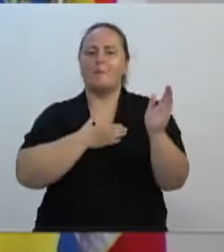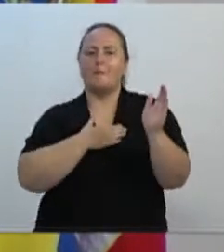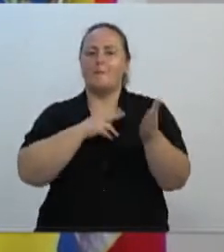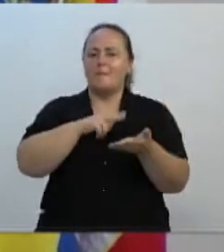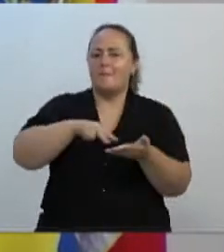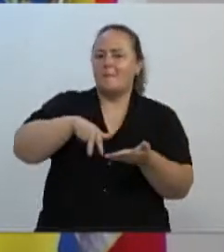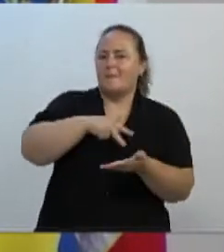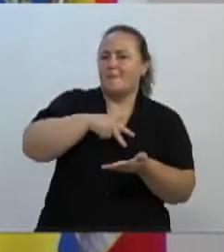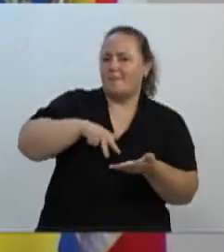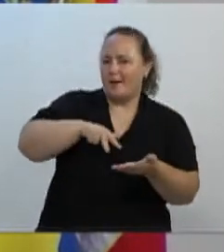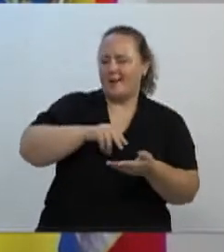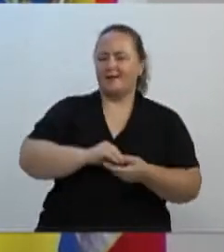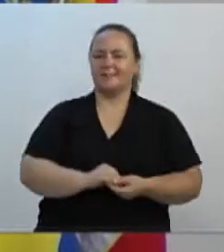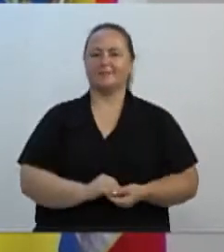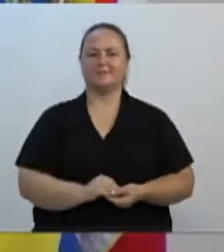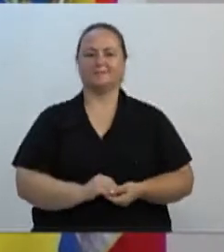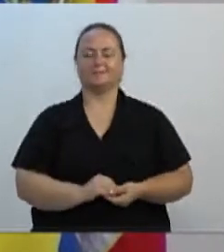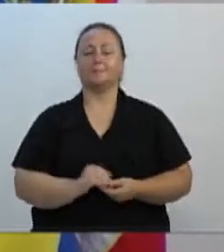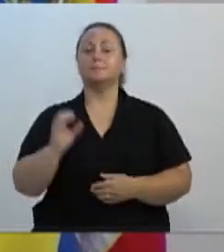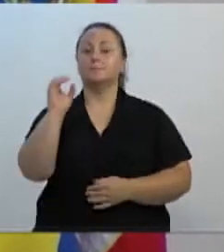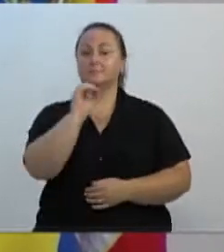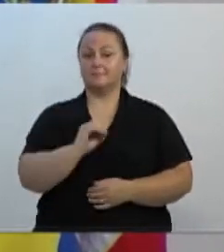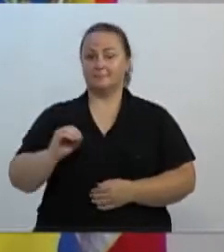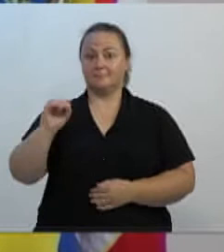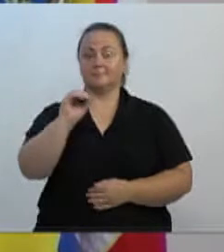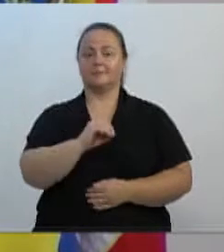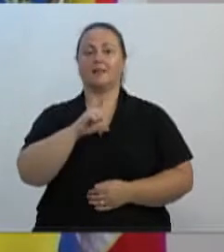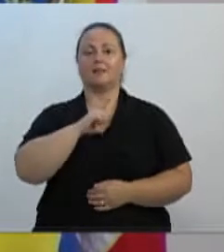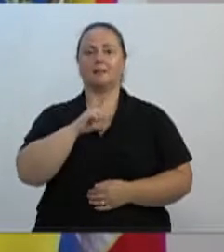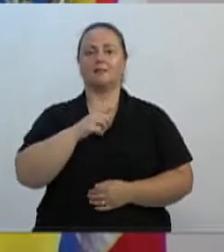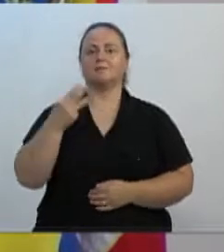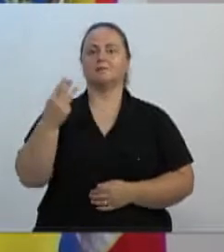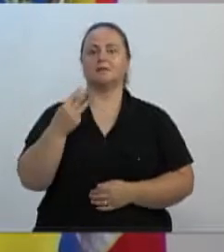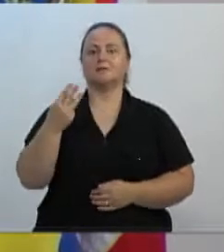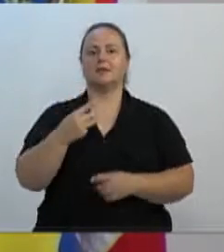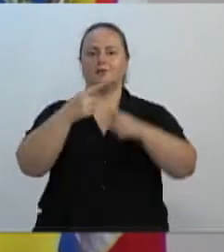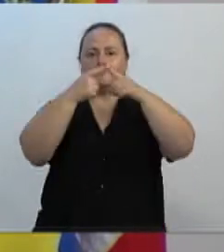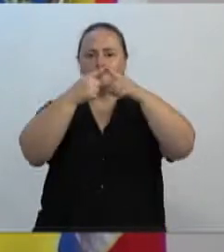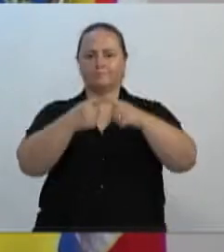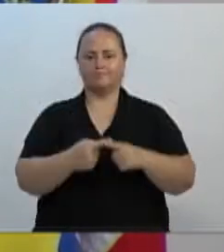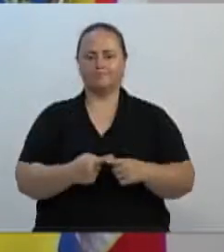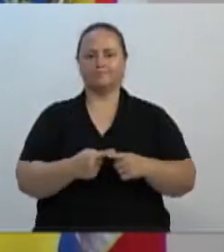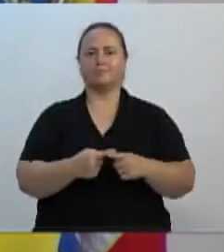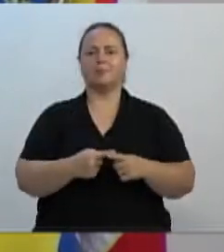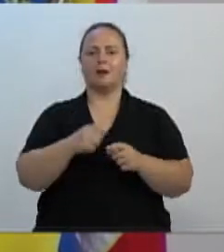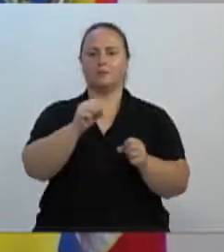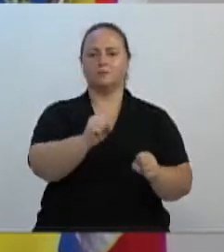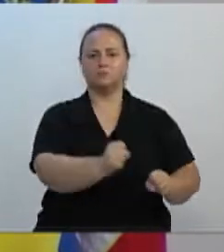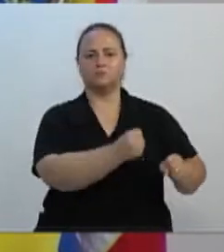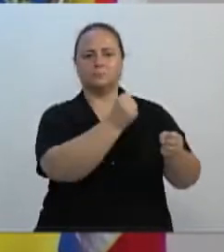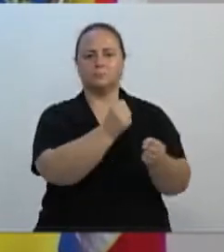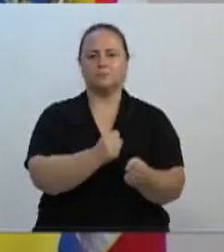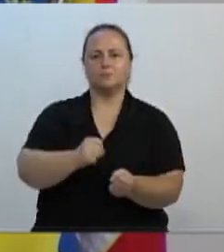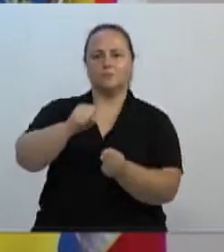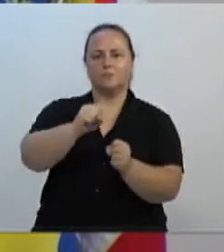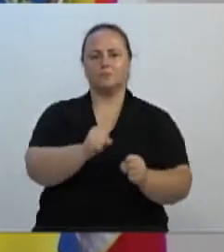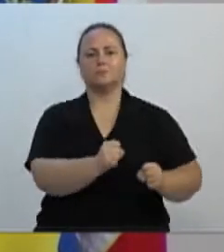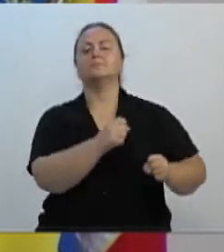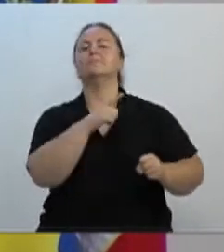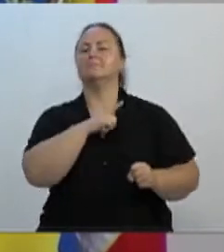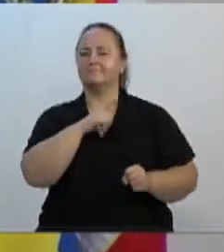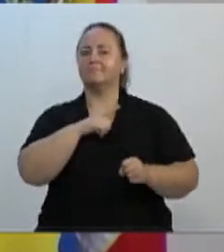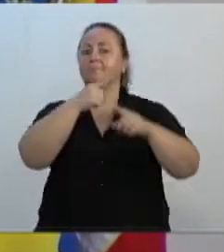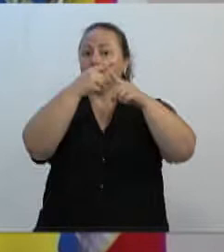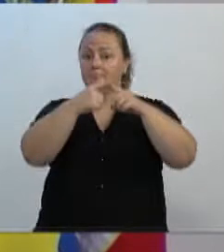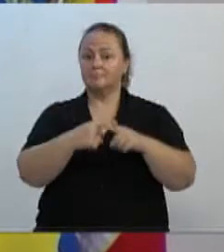a terceira etapa do Campeonato Estadual de Remo, alusiva ao centenário de Blumenau. Essa competição acontece